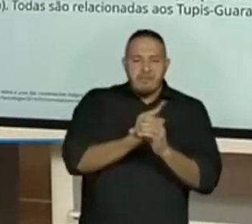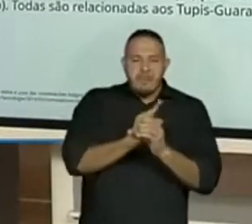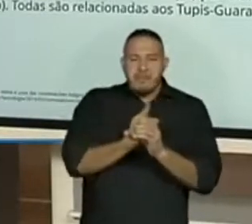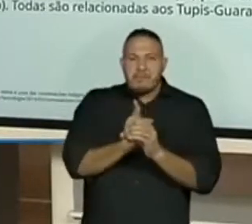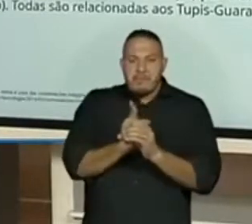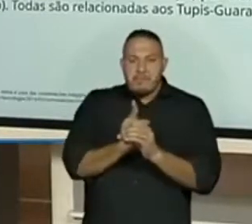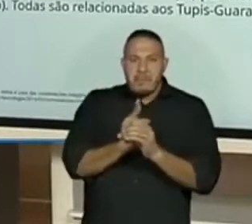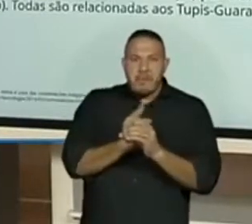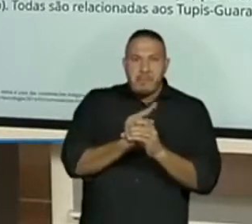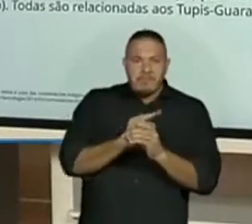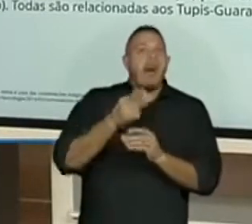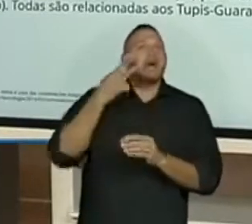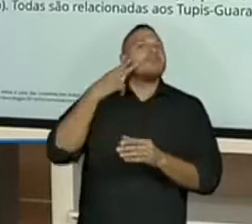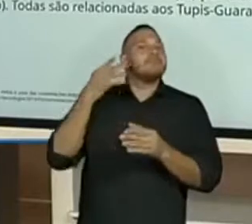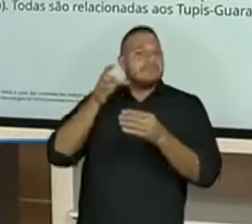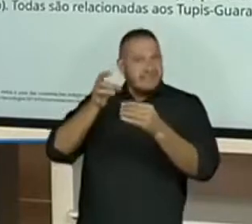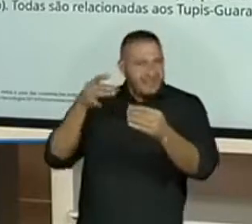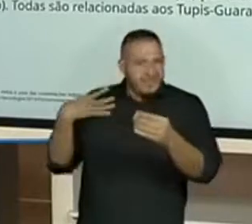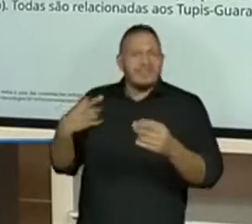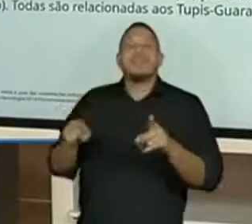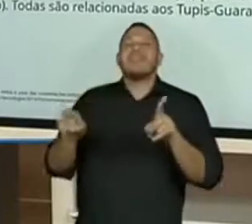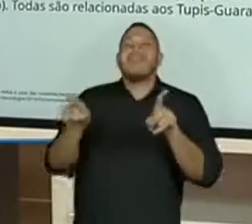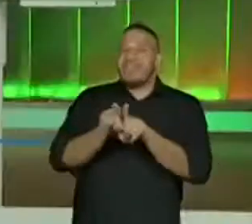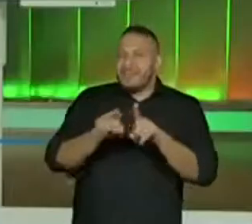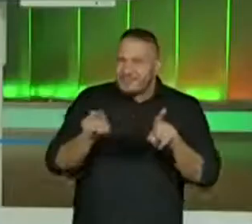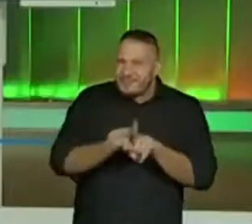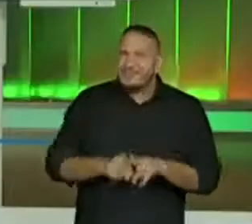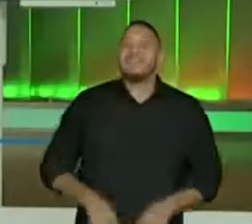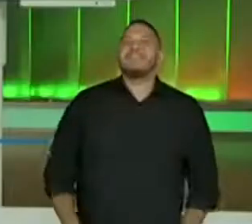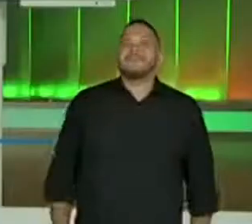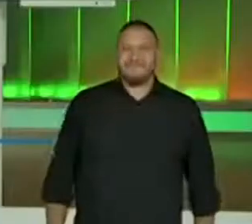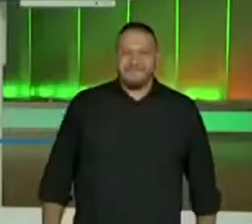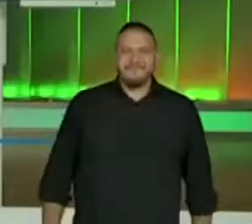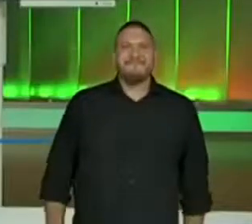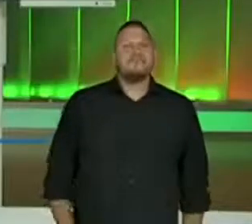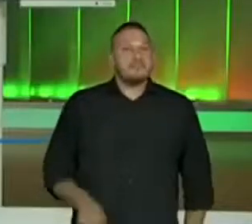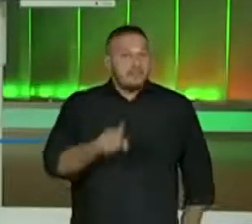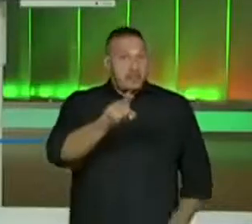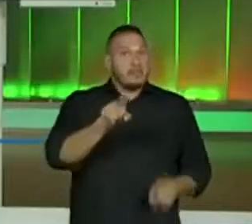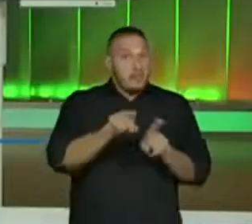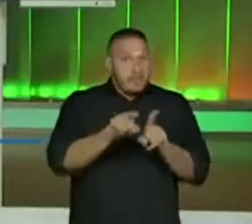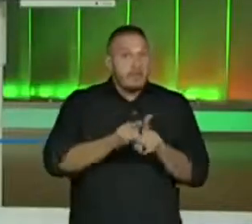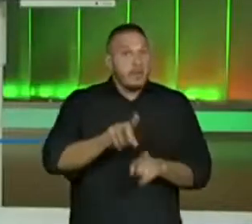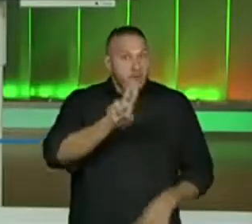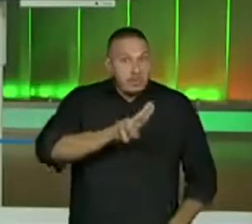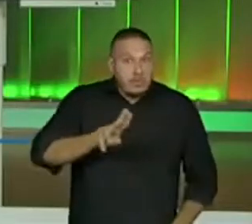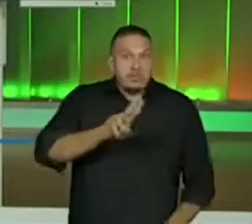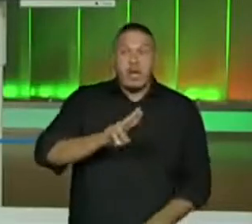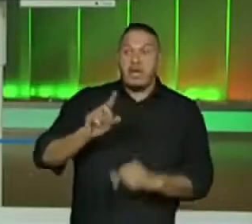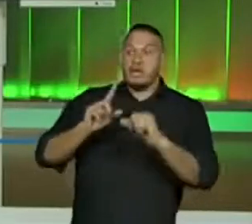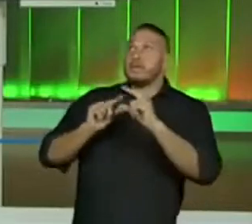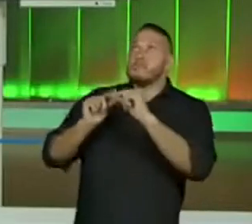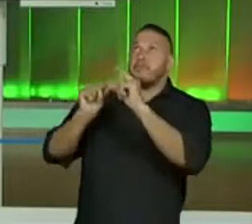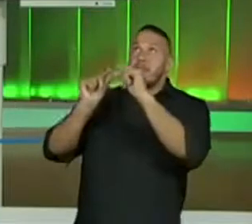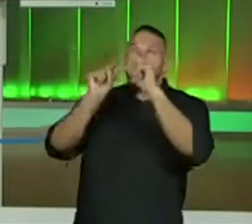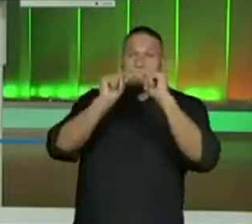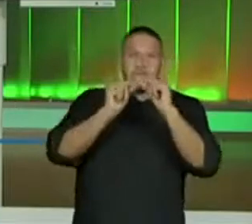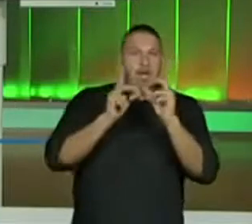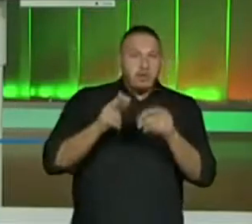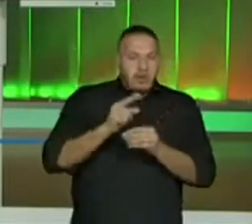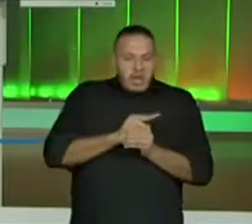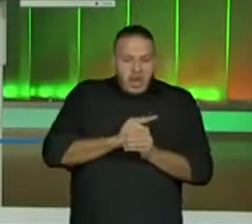indígenas também exatamente além de utilizar as constelações como bússola